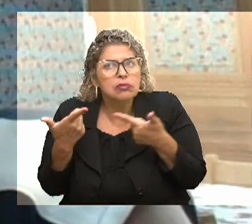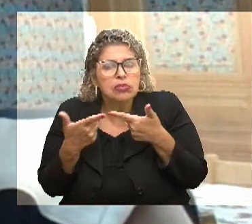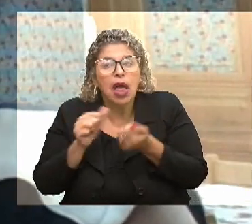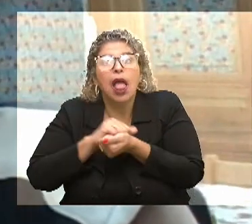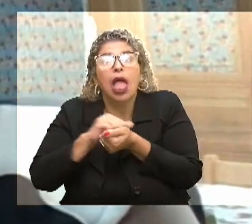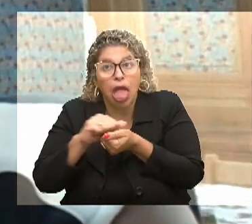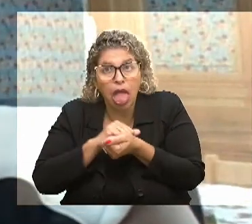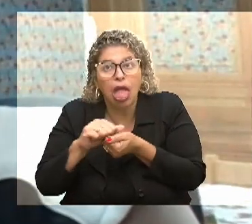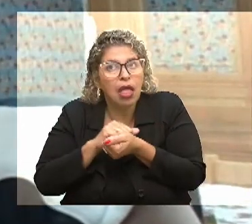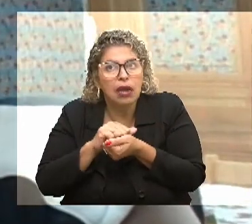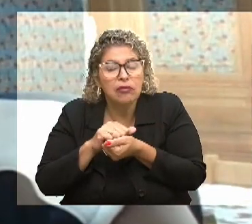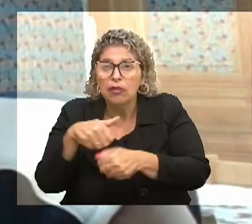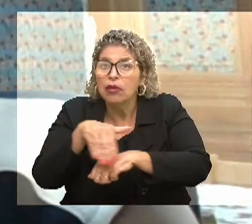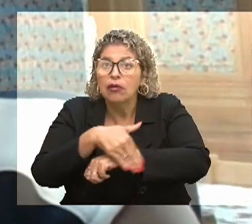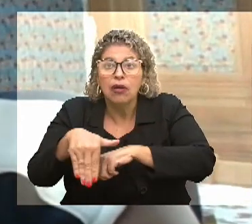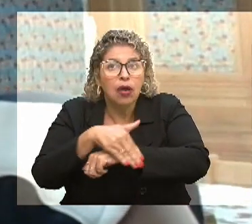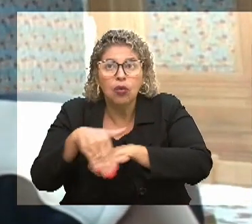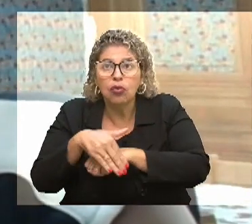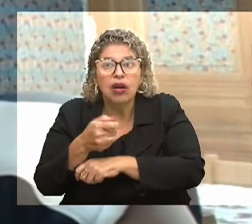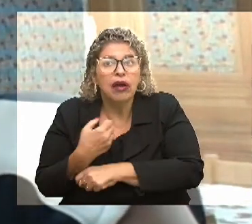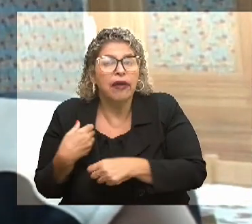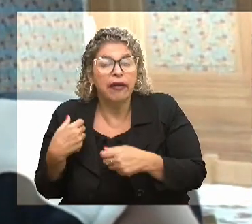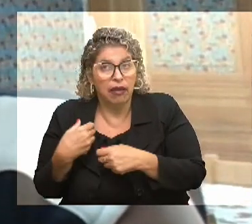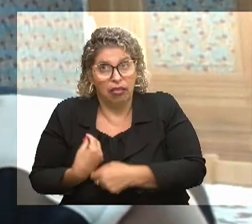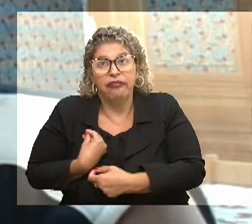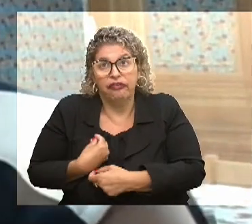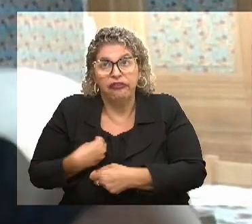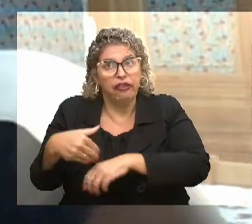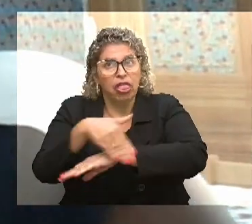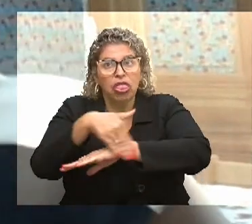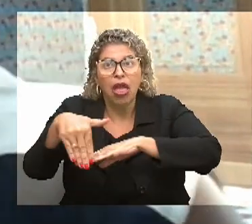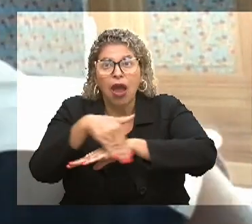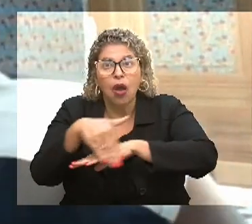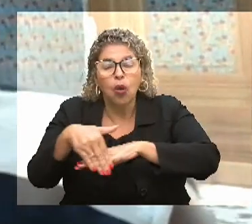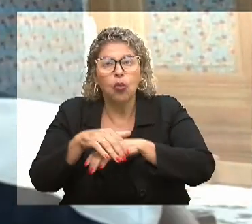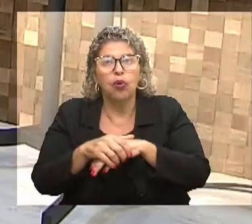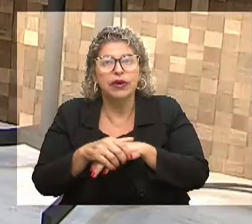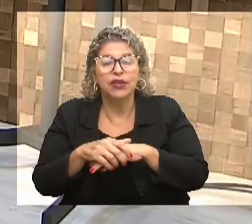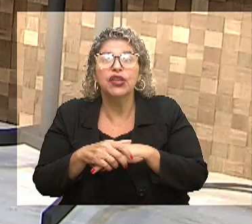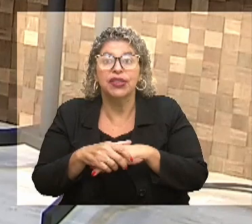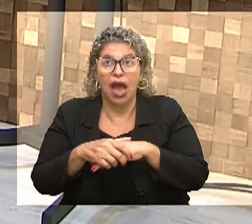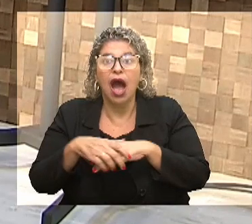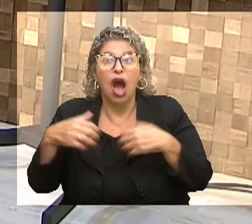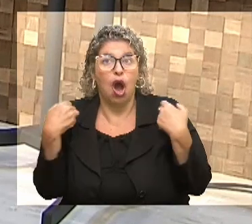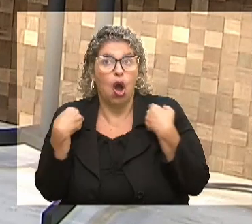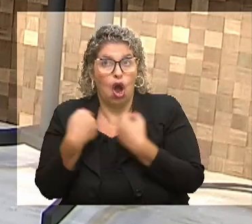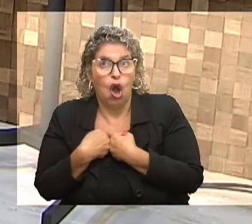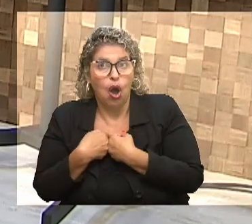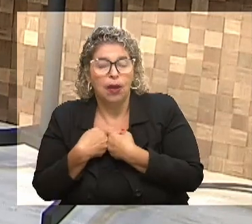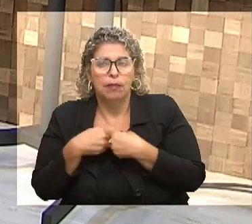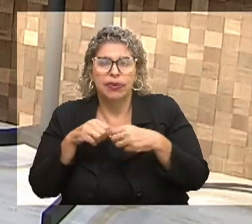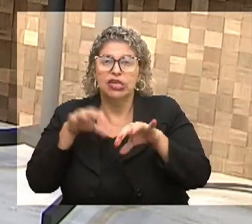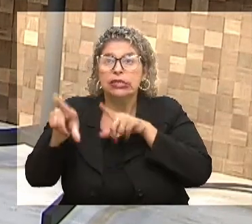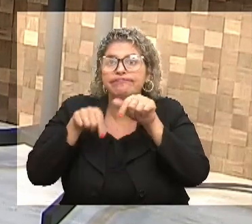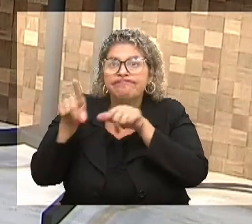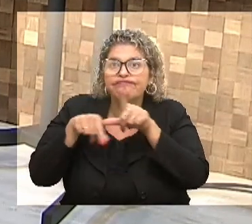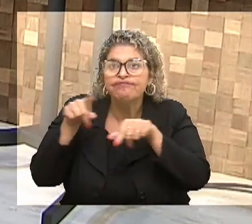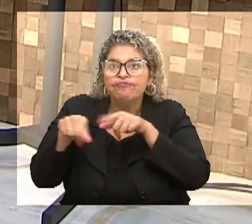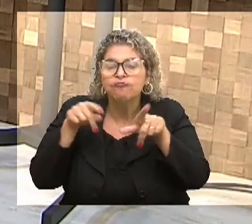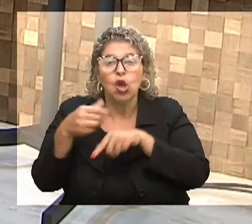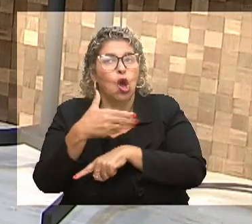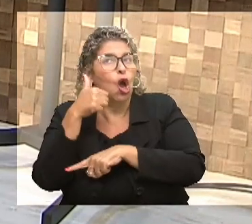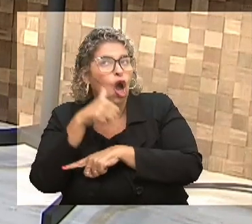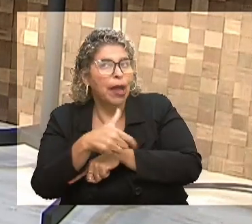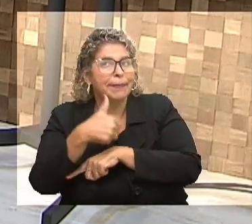lavar. Eles vivem nas ruas. Infelizmente, eles vivem nas ruas. Então, toda roupa que vem, a gente faz uma seleção, tanto para